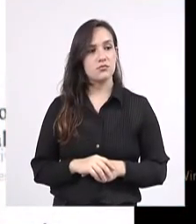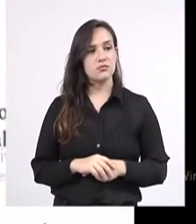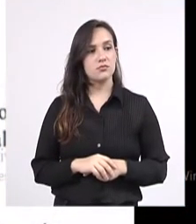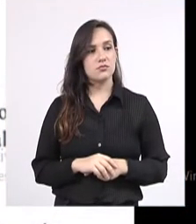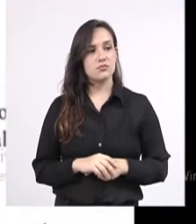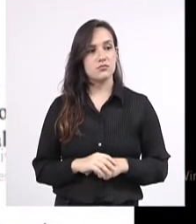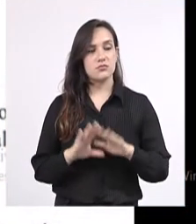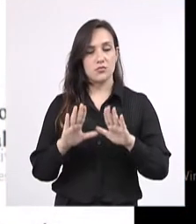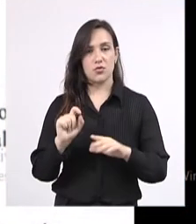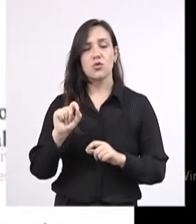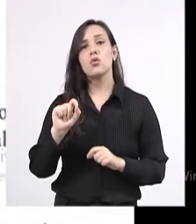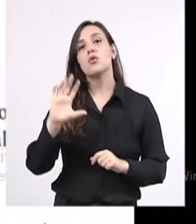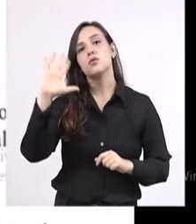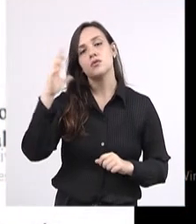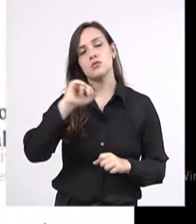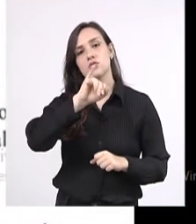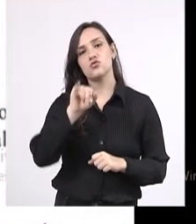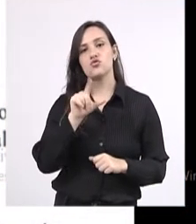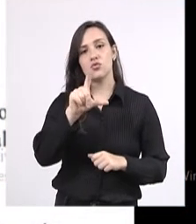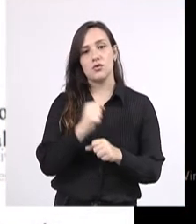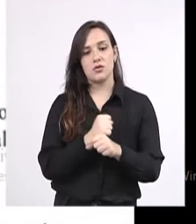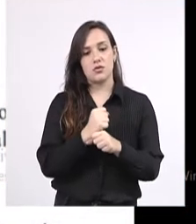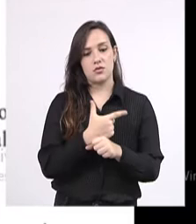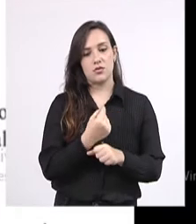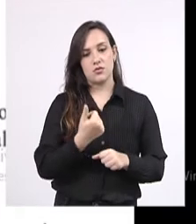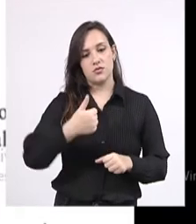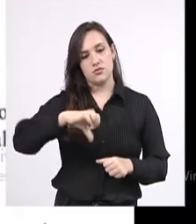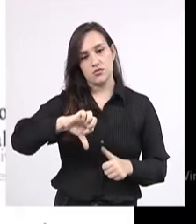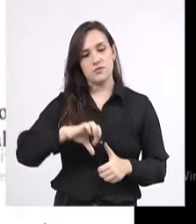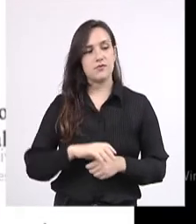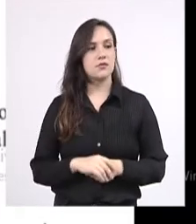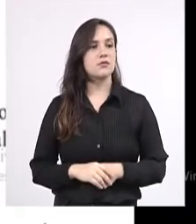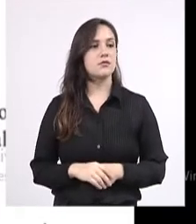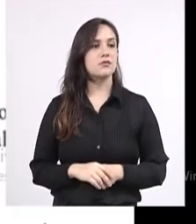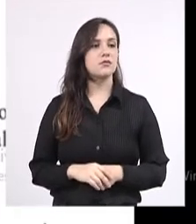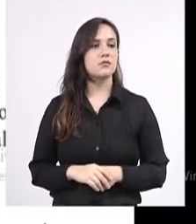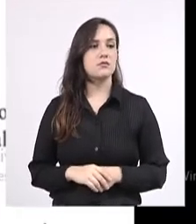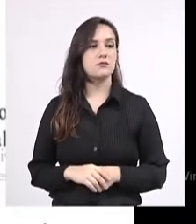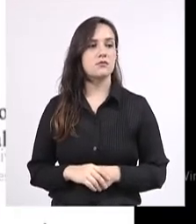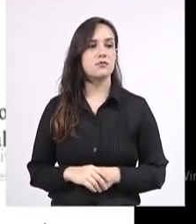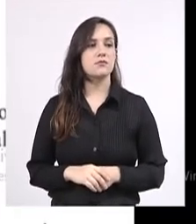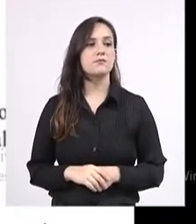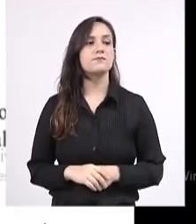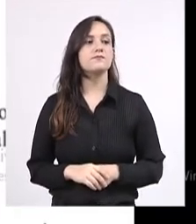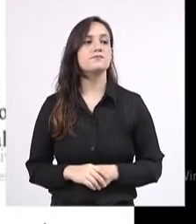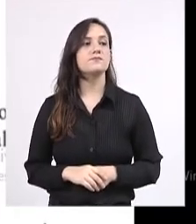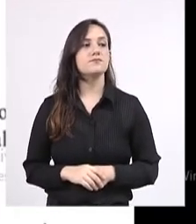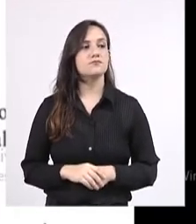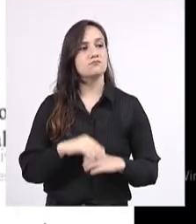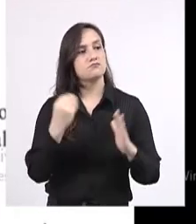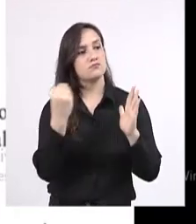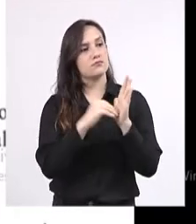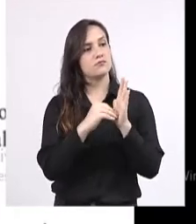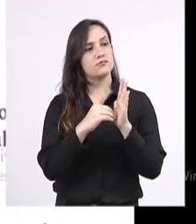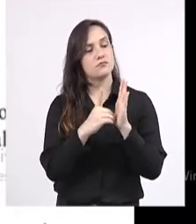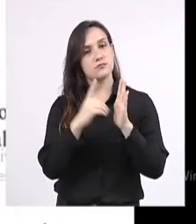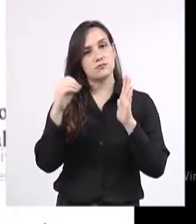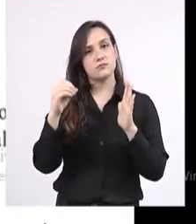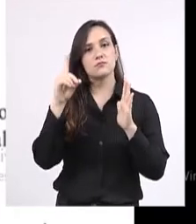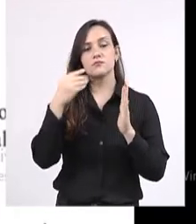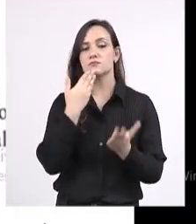em julho de 2019, no dia 11 de julho de 2019, foi publicado no diário oficial o